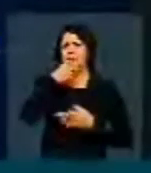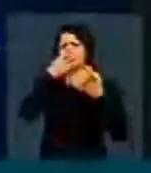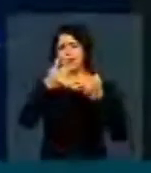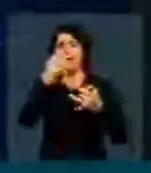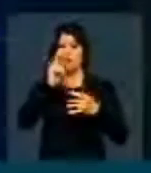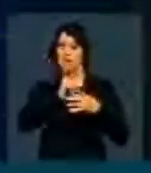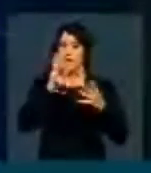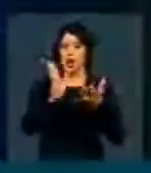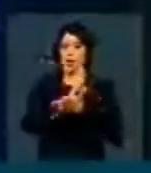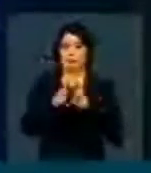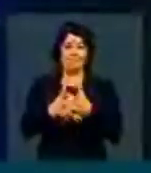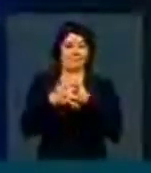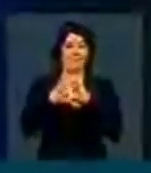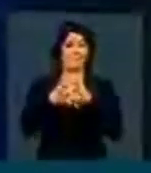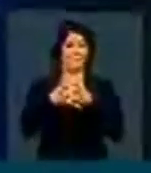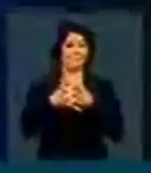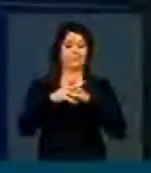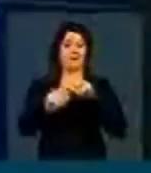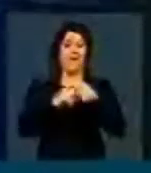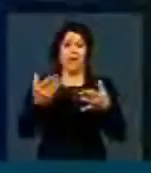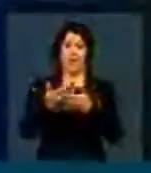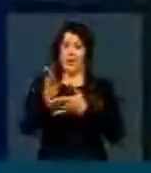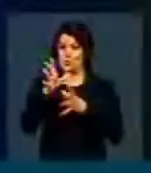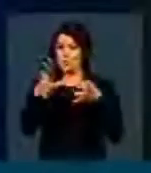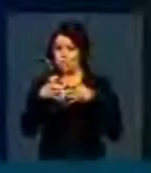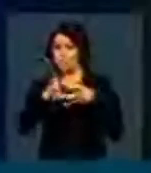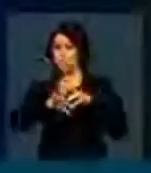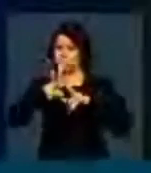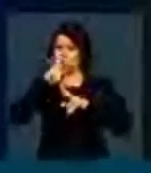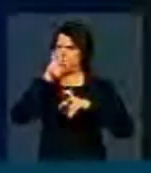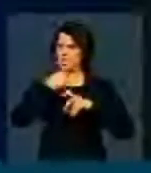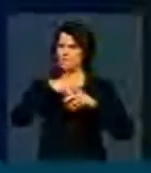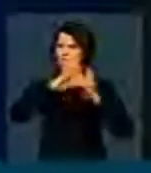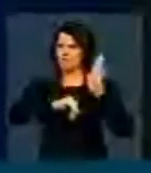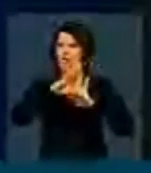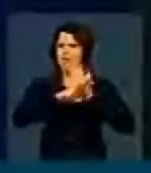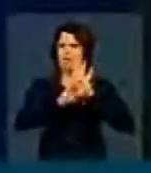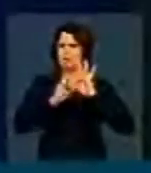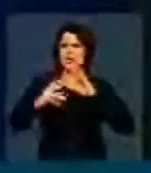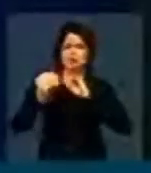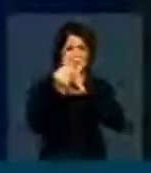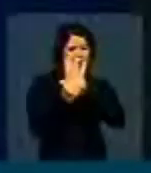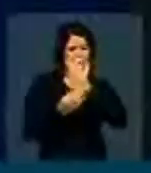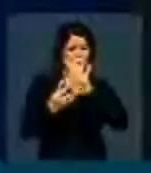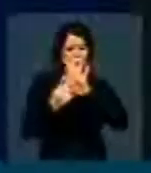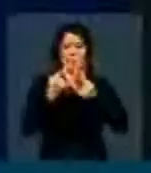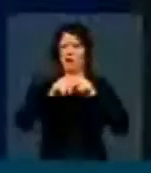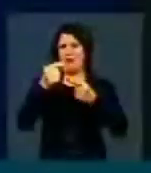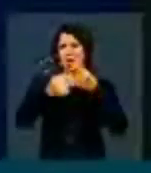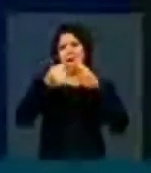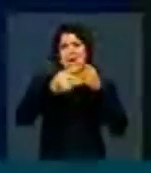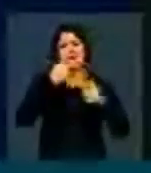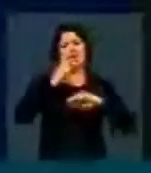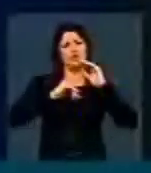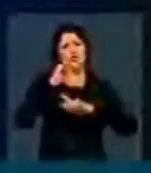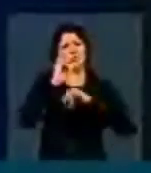um lado de que as divisões acabaram tirando da pauta praticamente todos os itens, né? A polêmica em torno do marco civil da